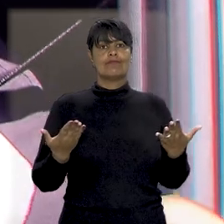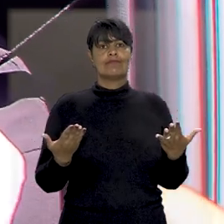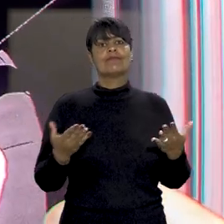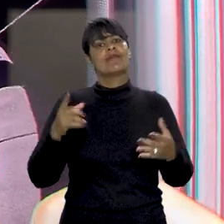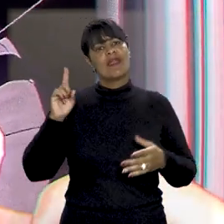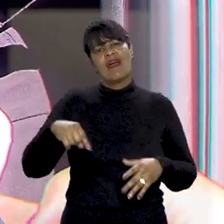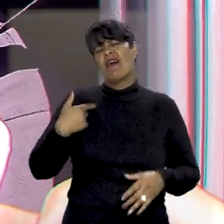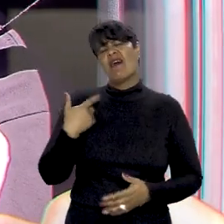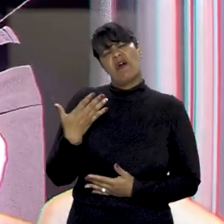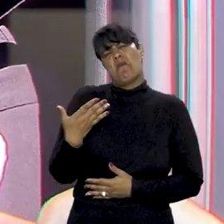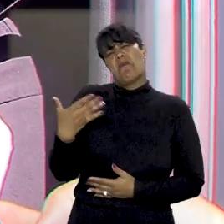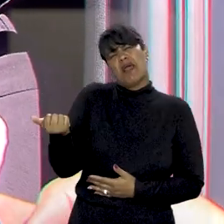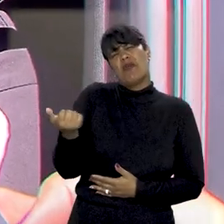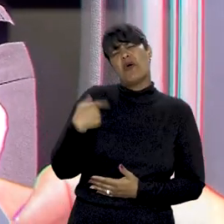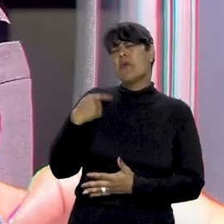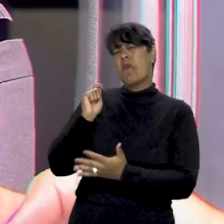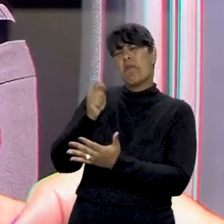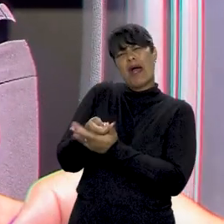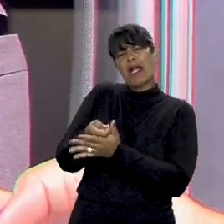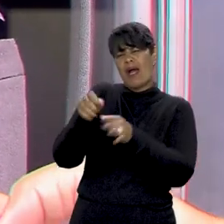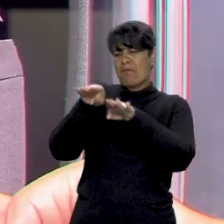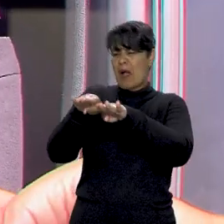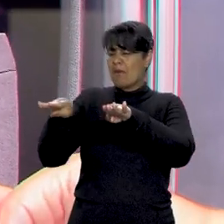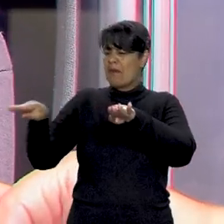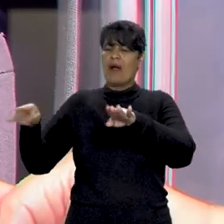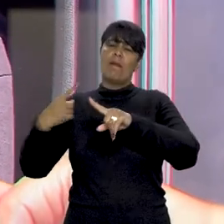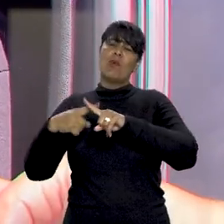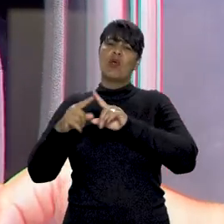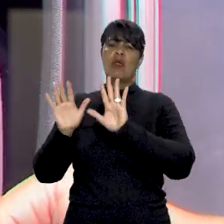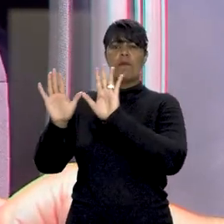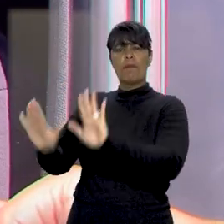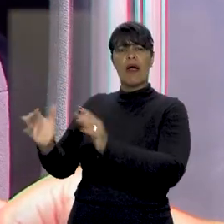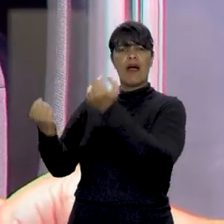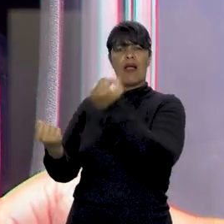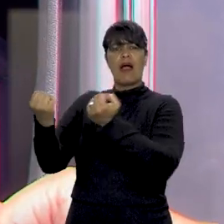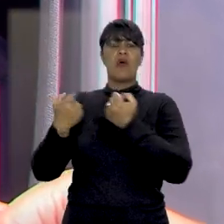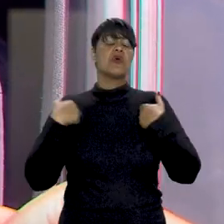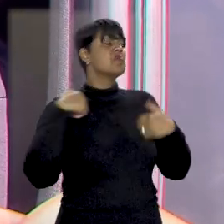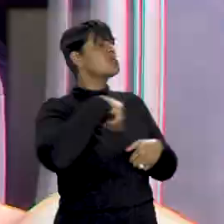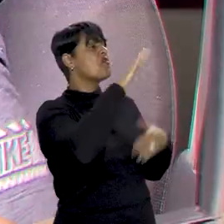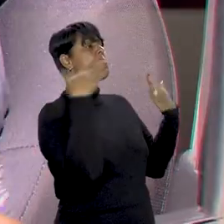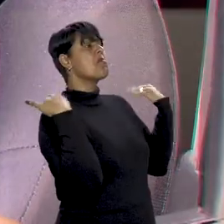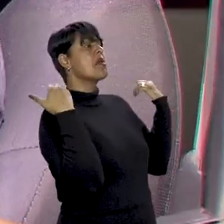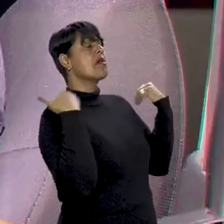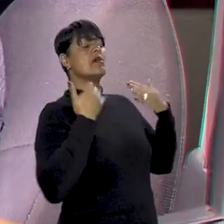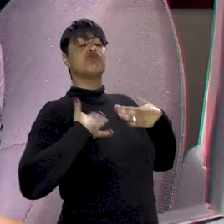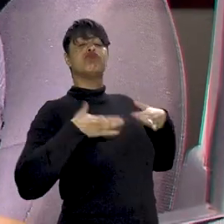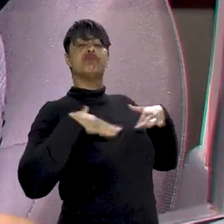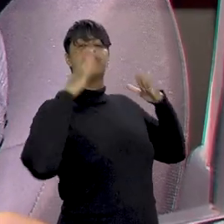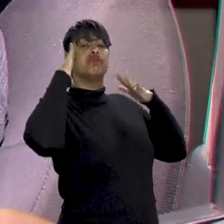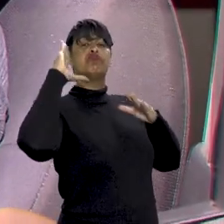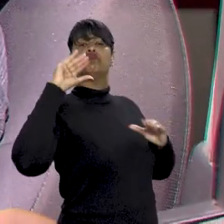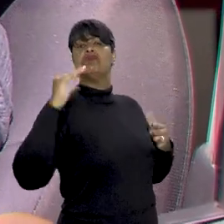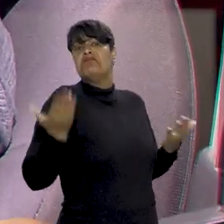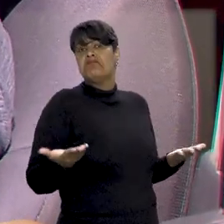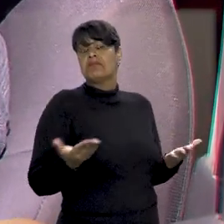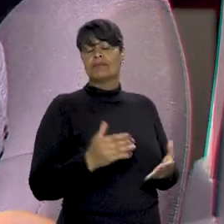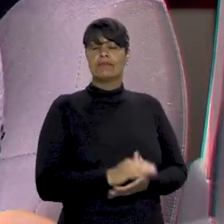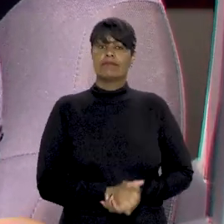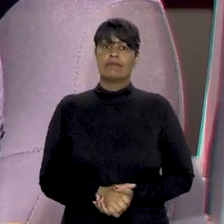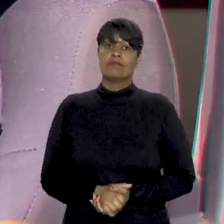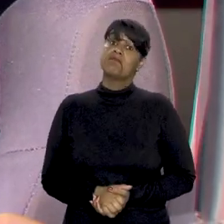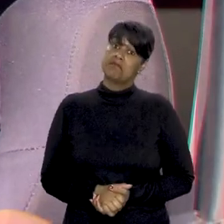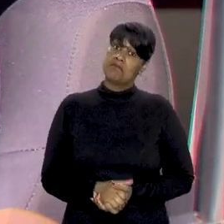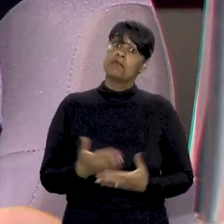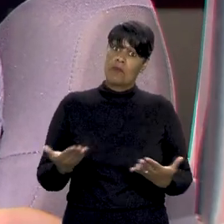Eu prefiro pagar e ter a tranquilidade a ficar com risco. Como um estacionamento pago costuma ter um guarda